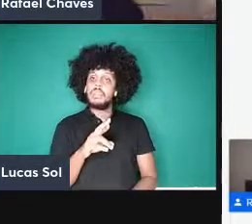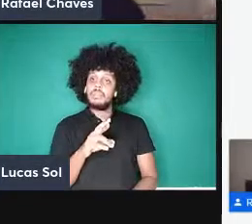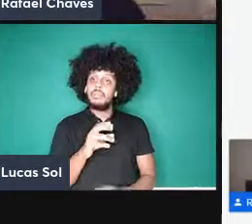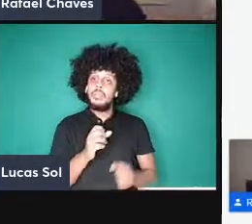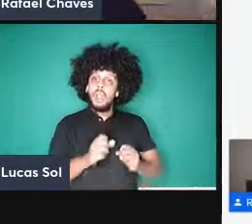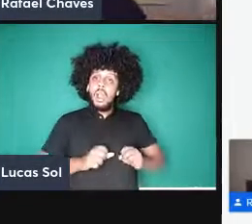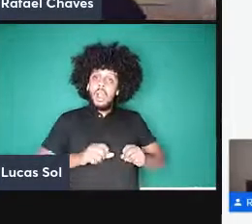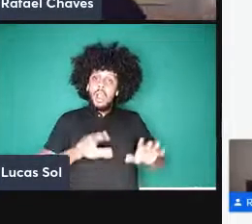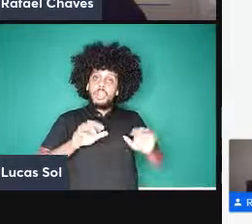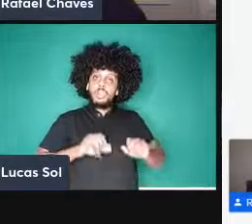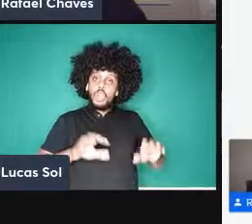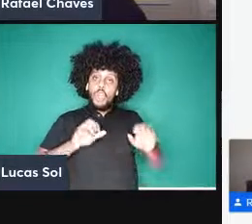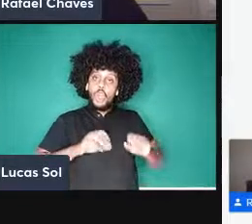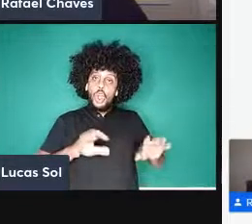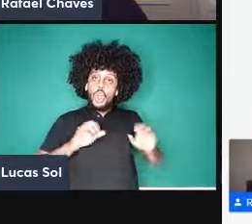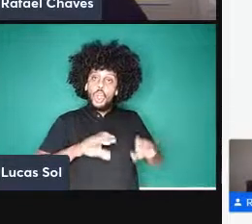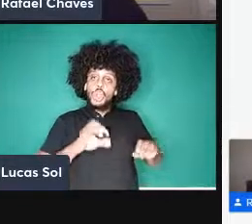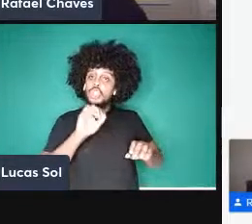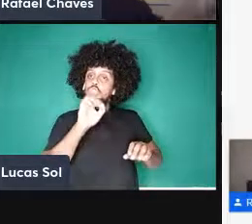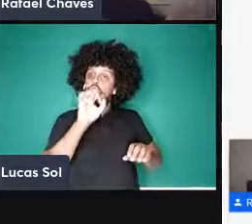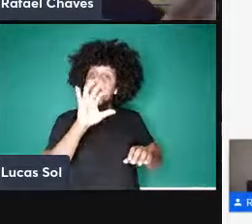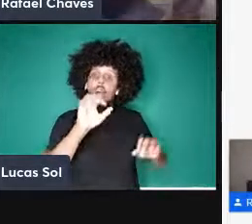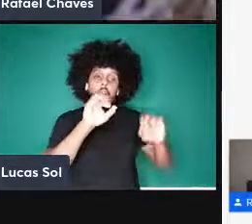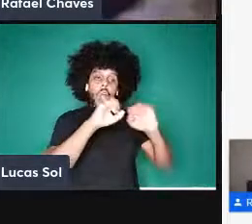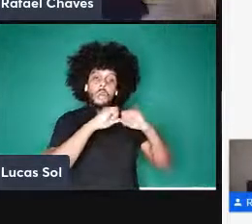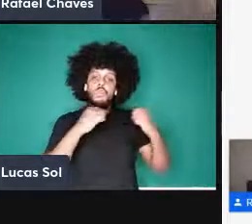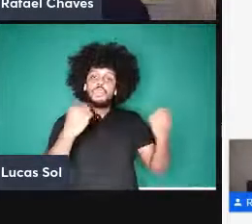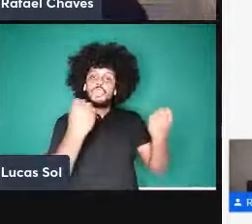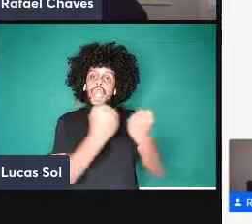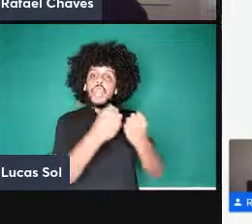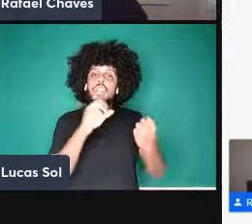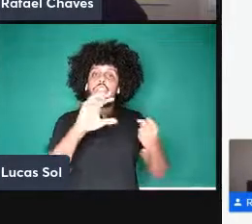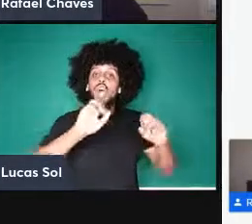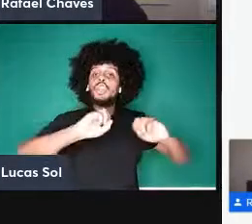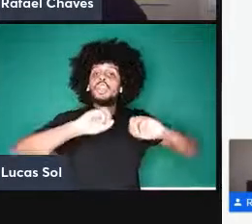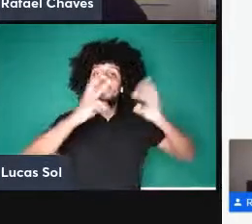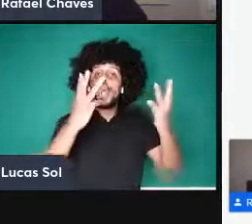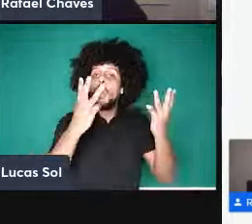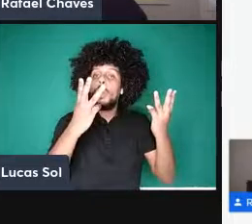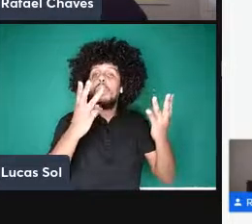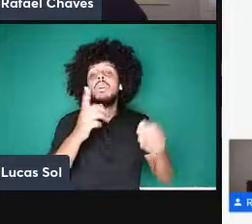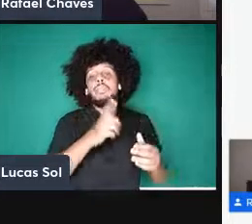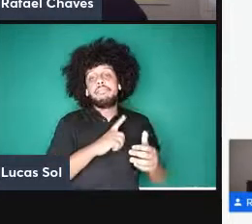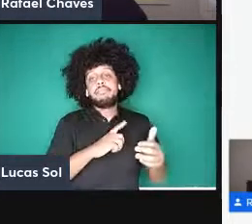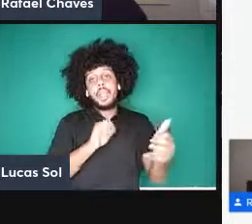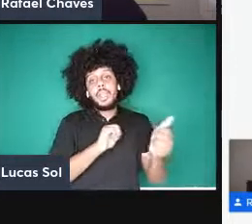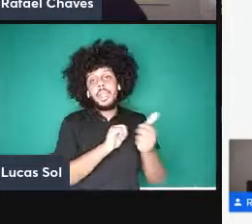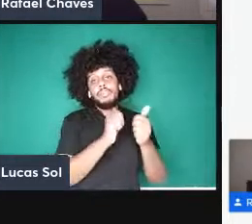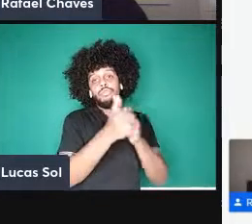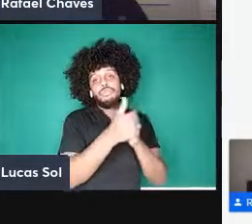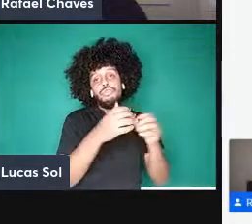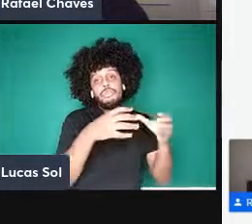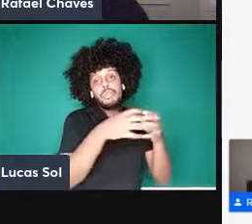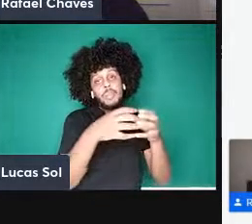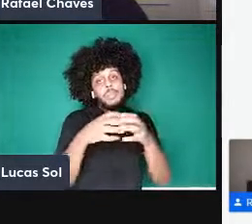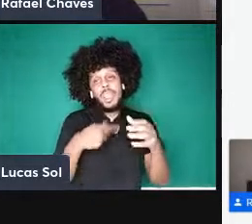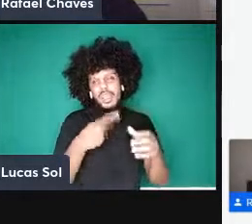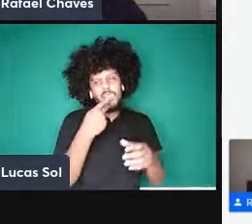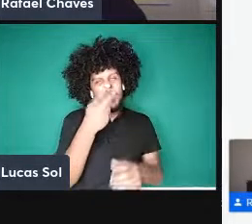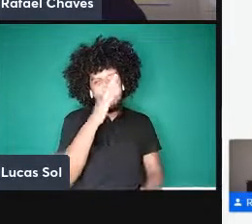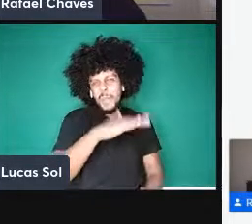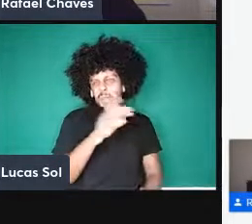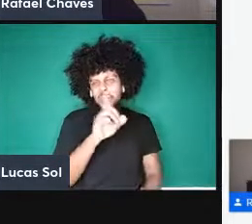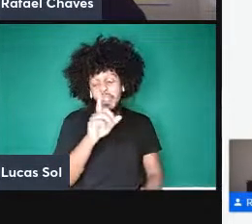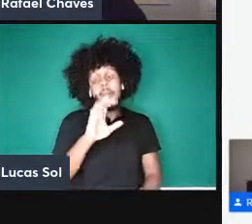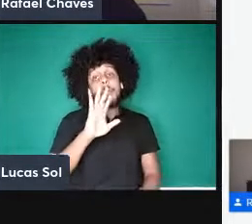serve para show que nem enfim tem os times de futebol aqui não vou falar mal deles mas tem pouco jogo